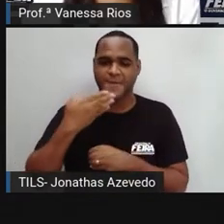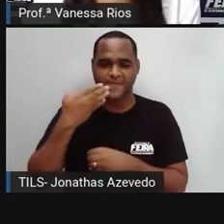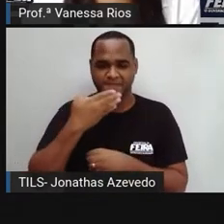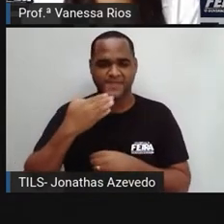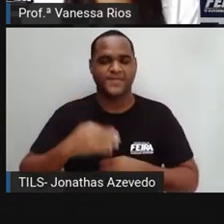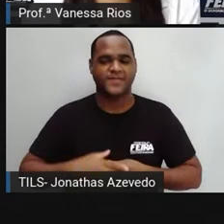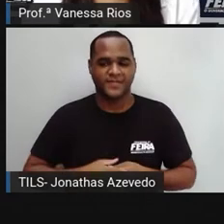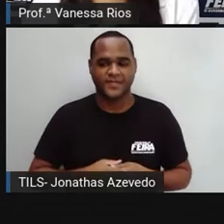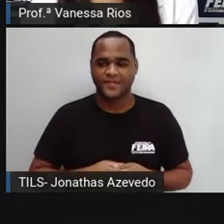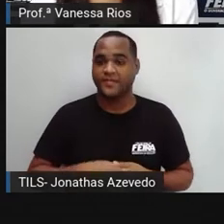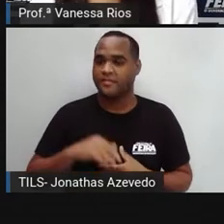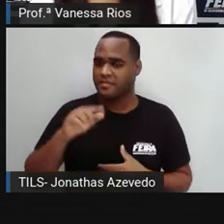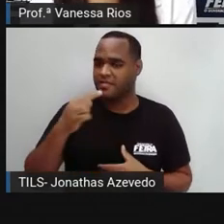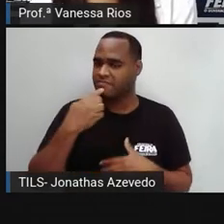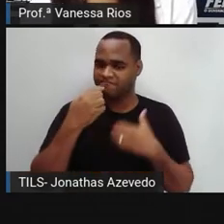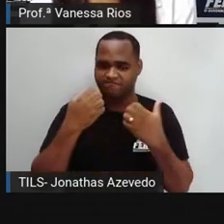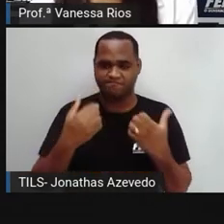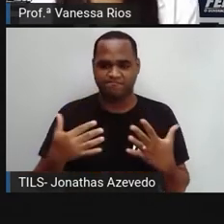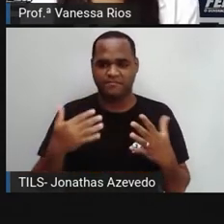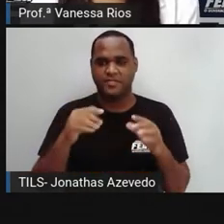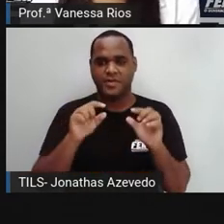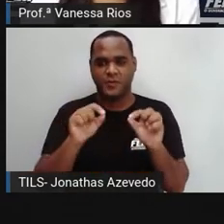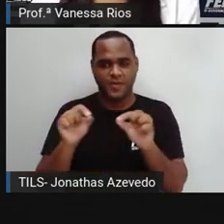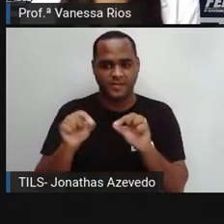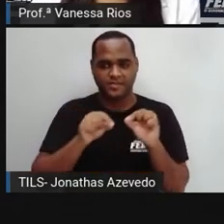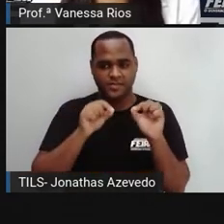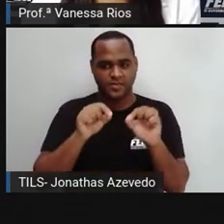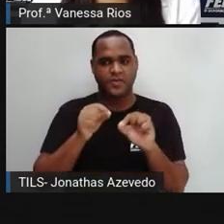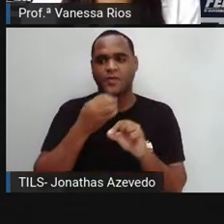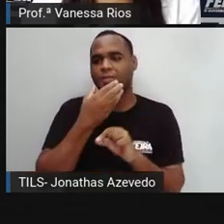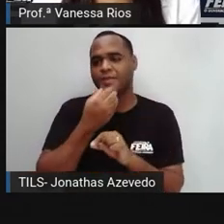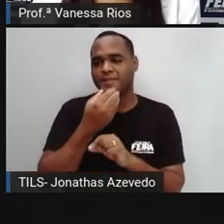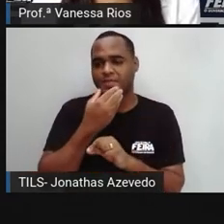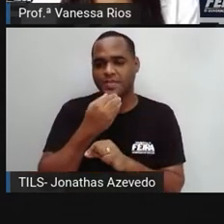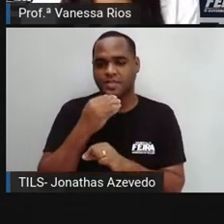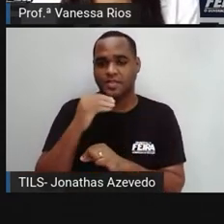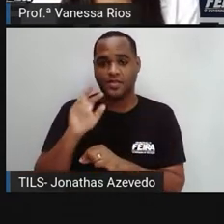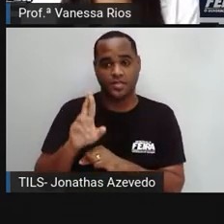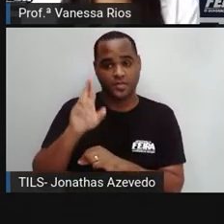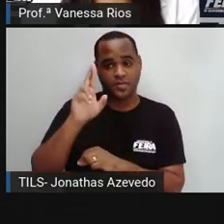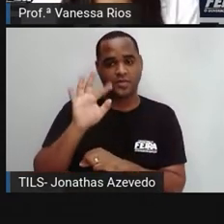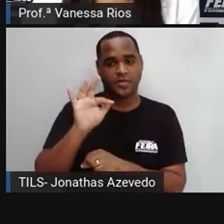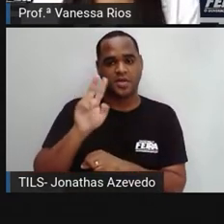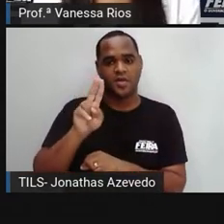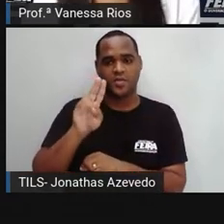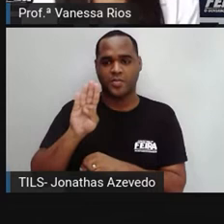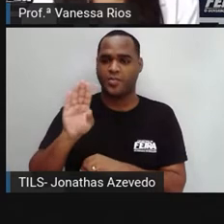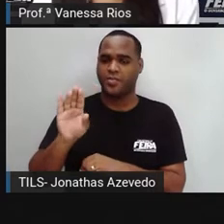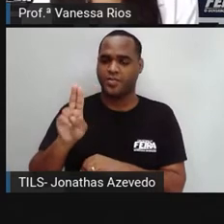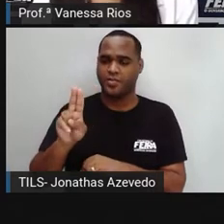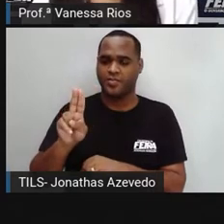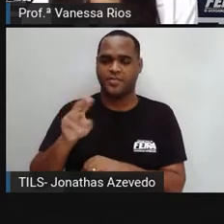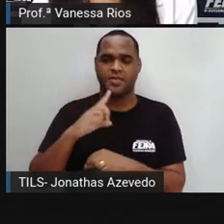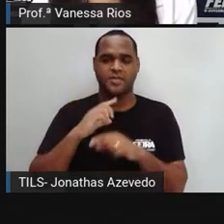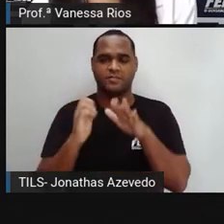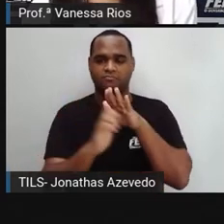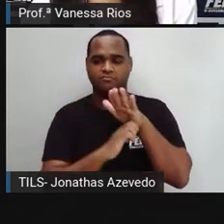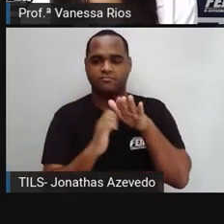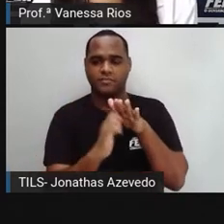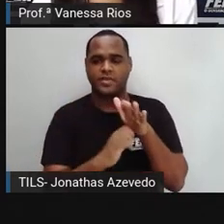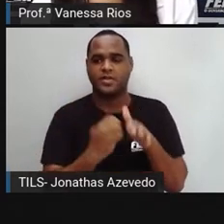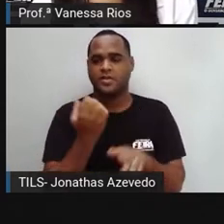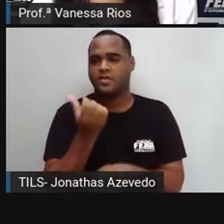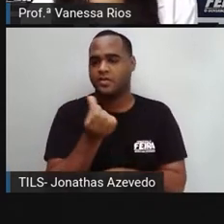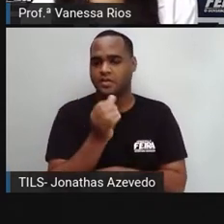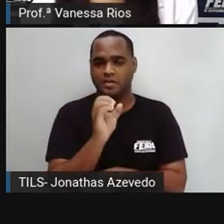Micaela chamou a atenção de Diamond John, né? Céu de fumo, que o empresário investiu